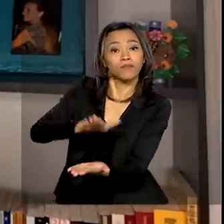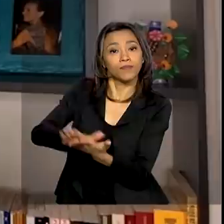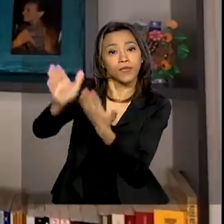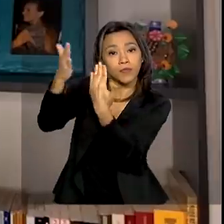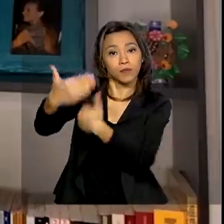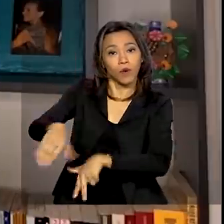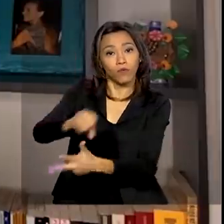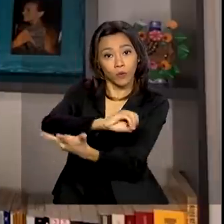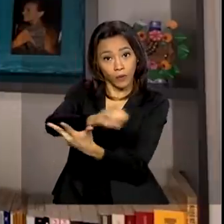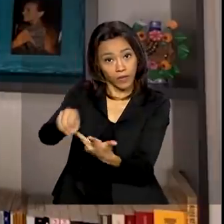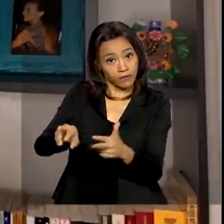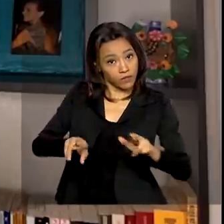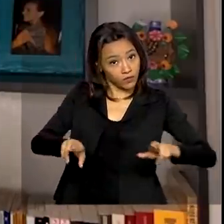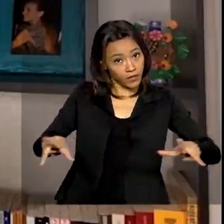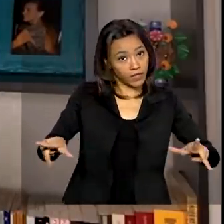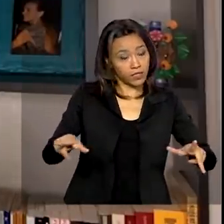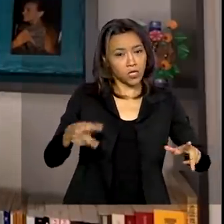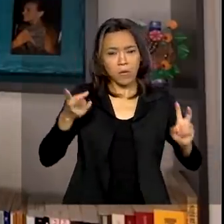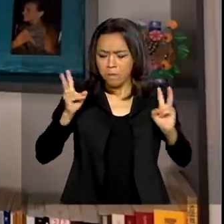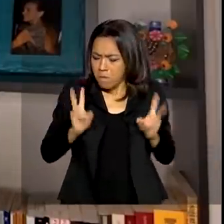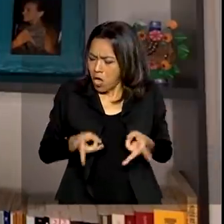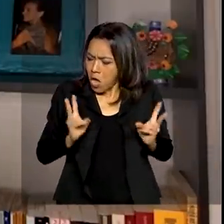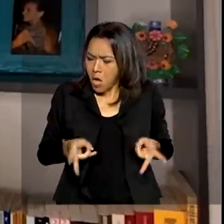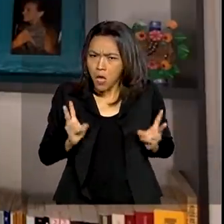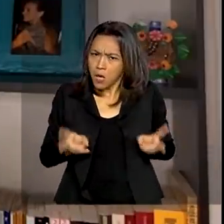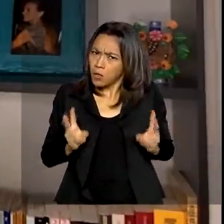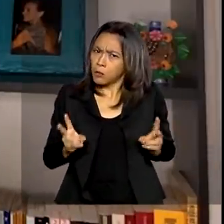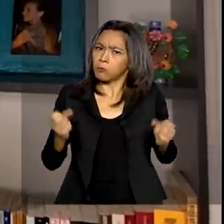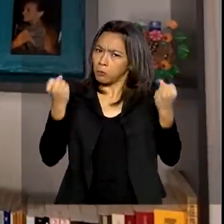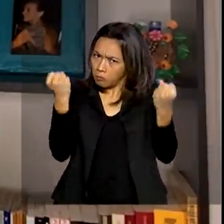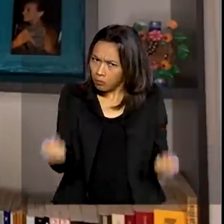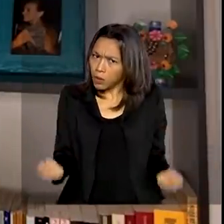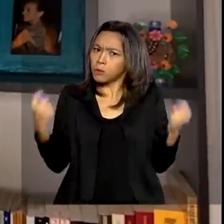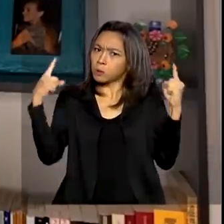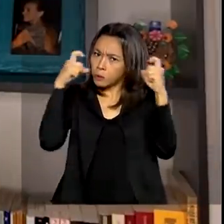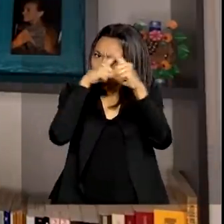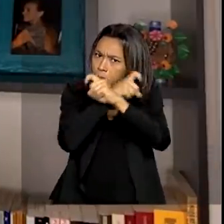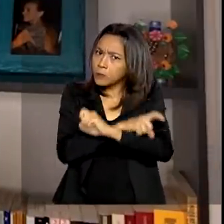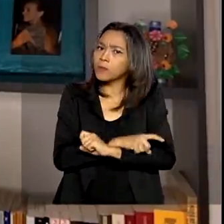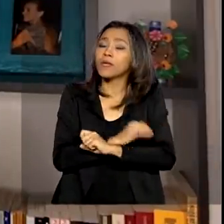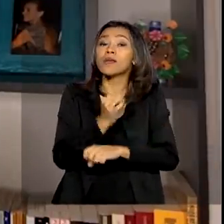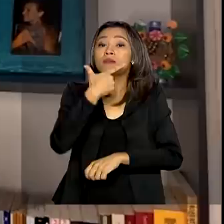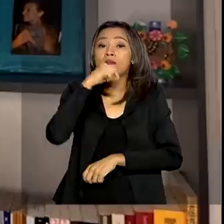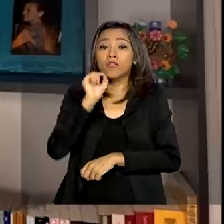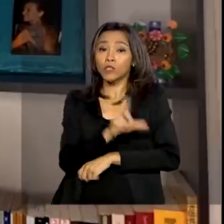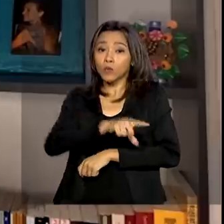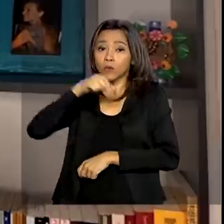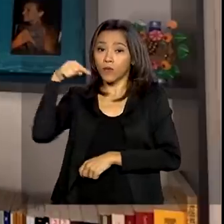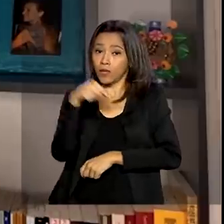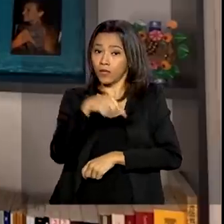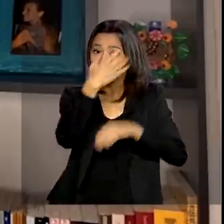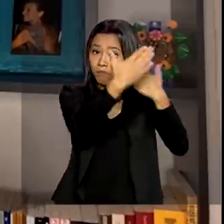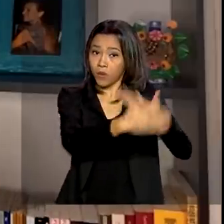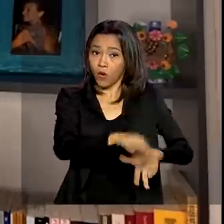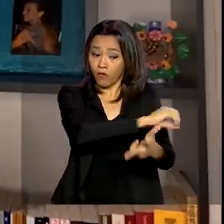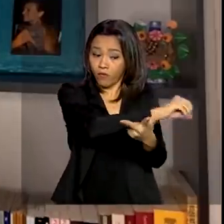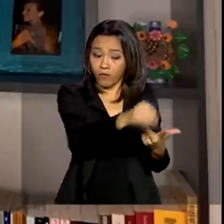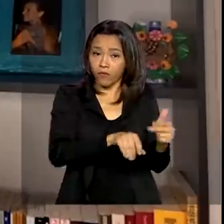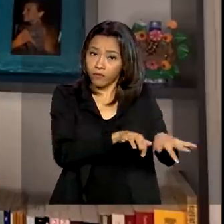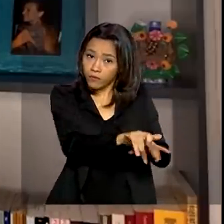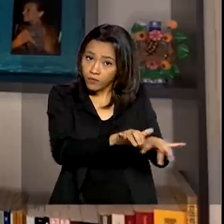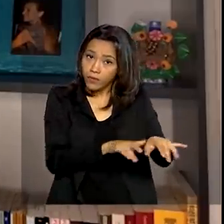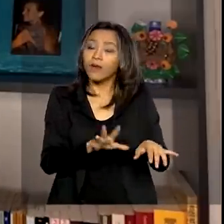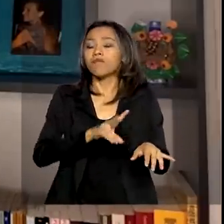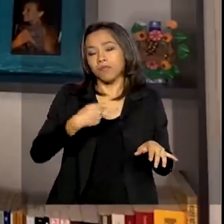o Inep, ambas terão o mesmo grau de dificuldade. Quem optar pelo Enem Digital ainda terá de fazer,